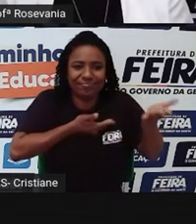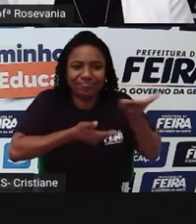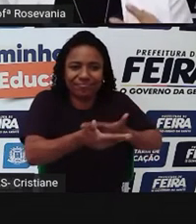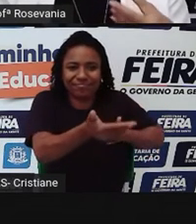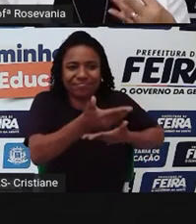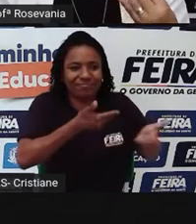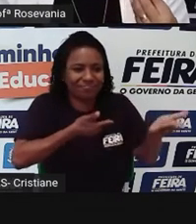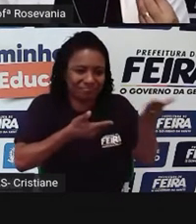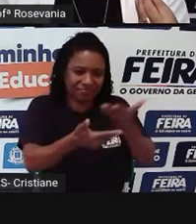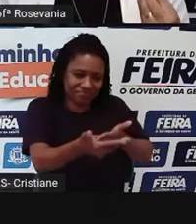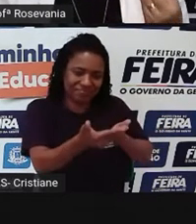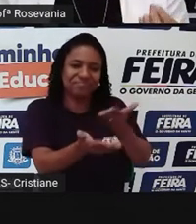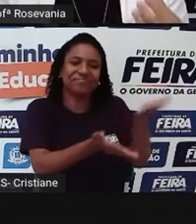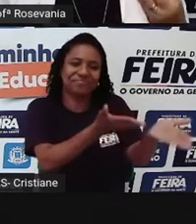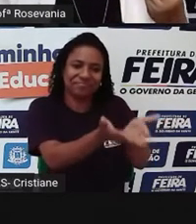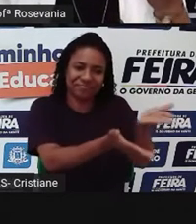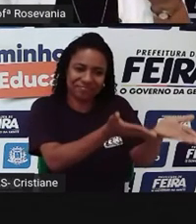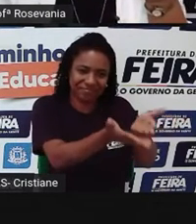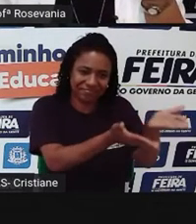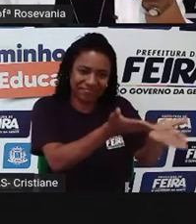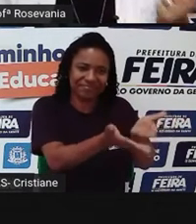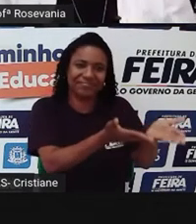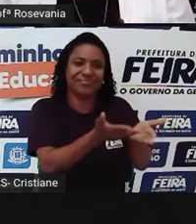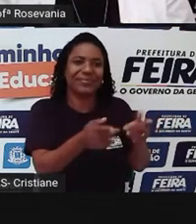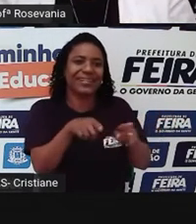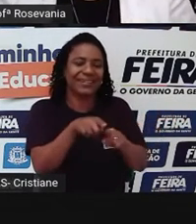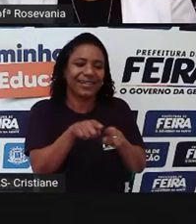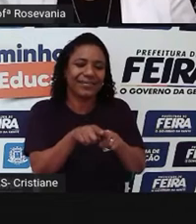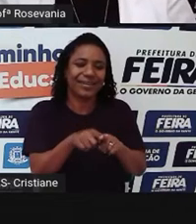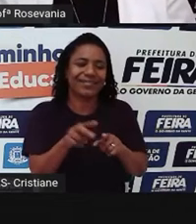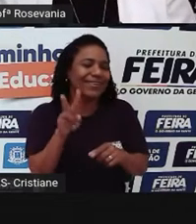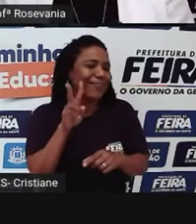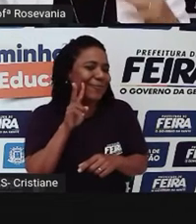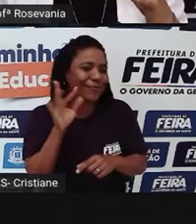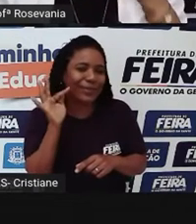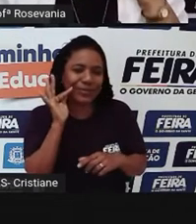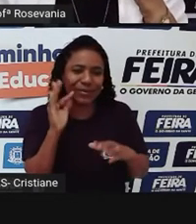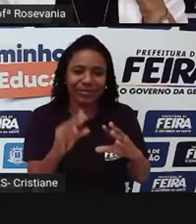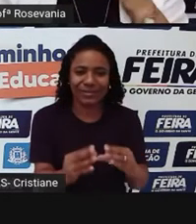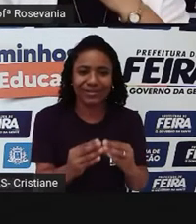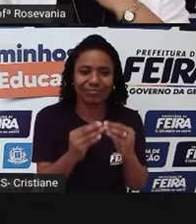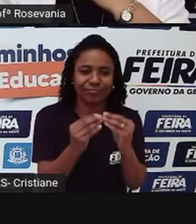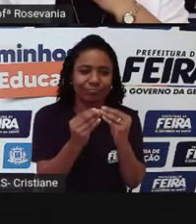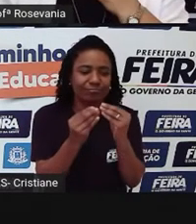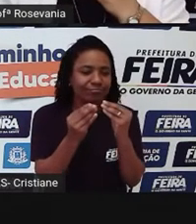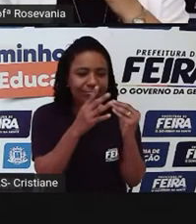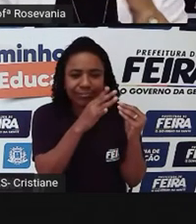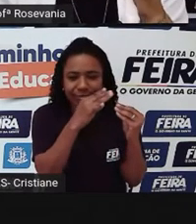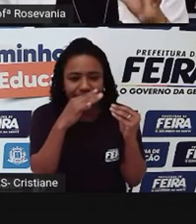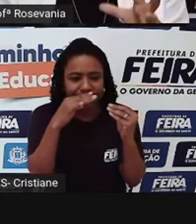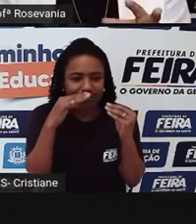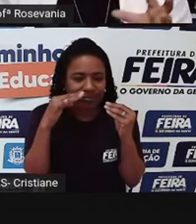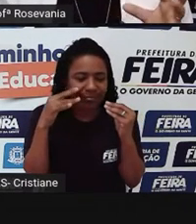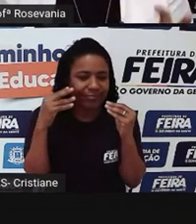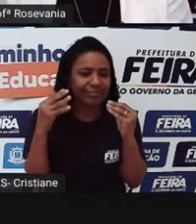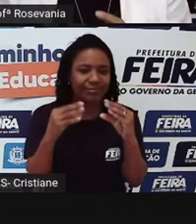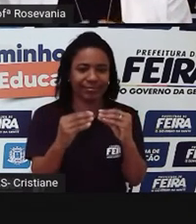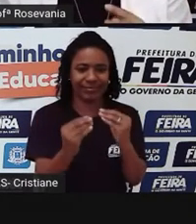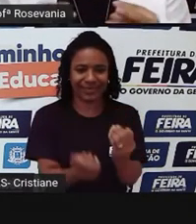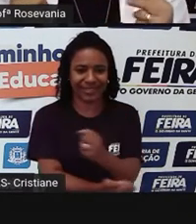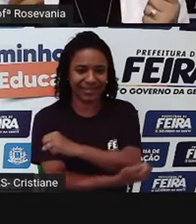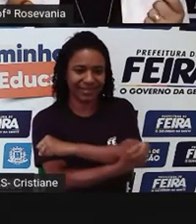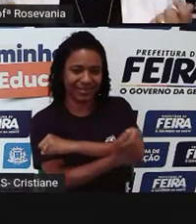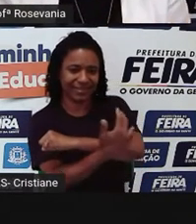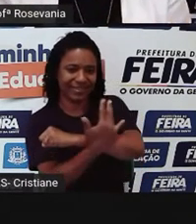sem falar de você ter aquela oportunidade de pegar nos produtos fresquinhos, o que tirou um pouquinho, né, nesse período da pandemia, essa